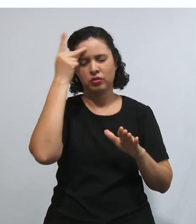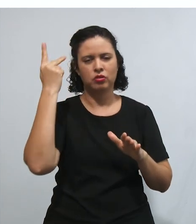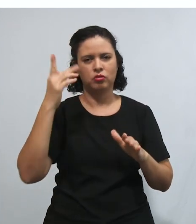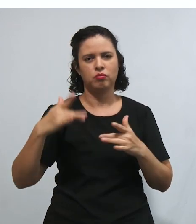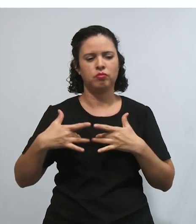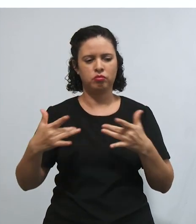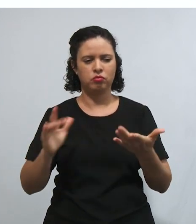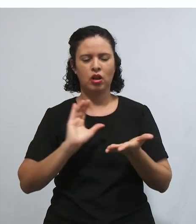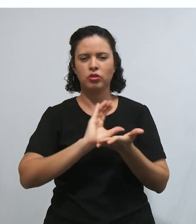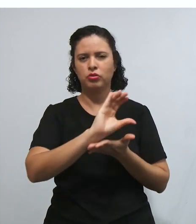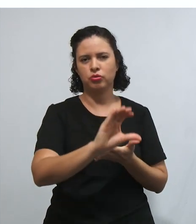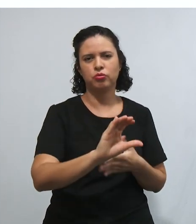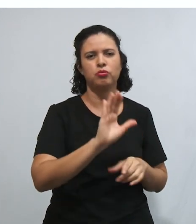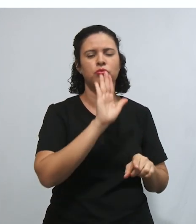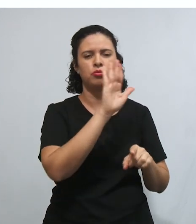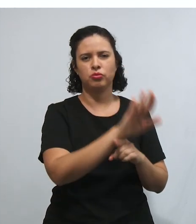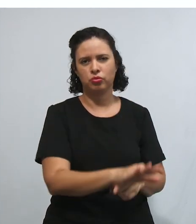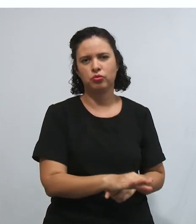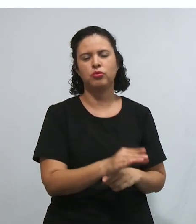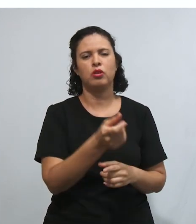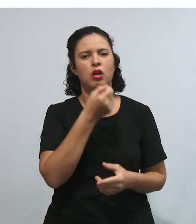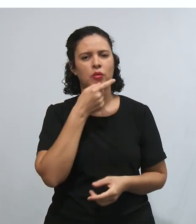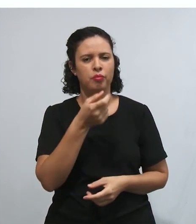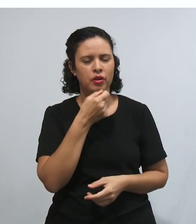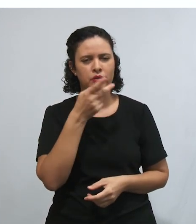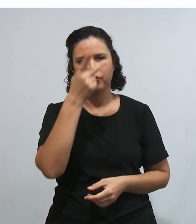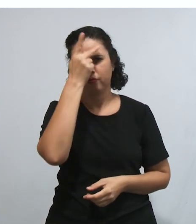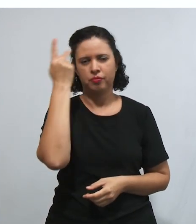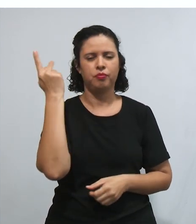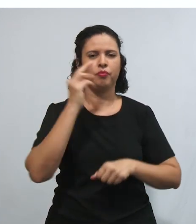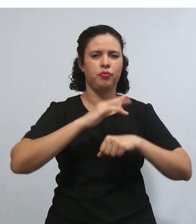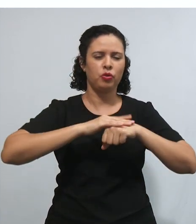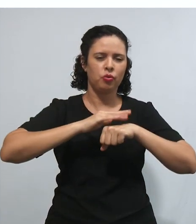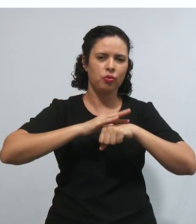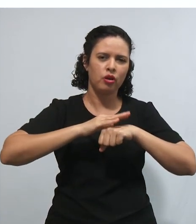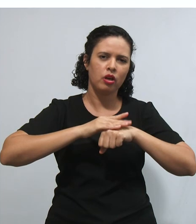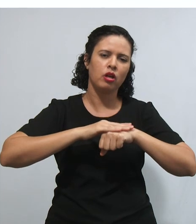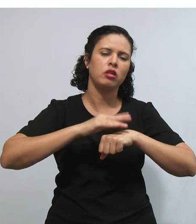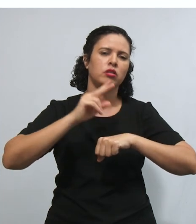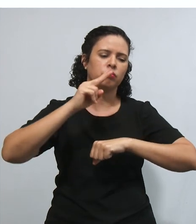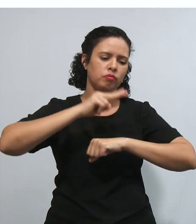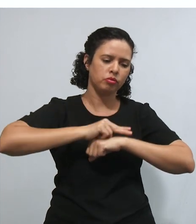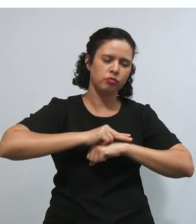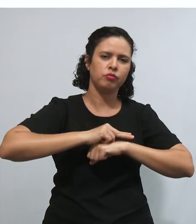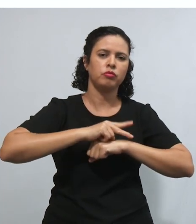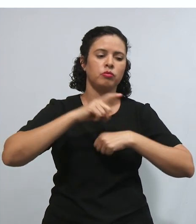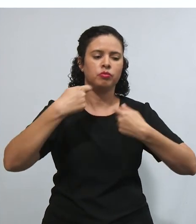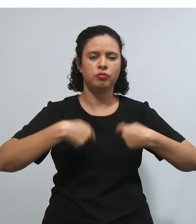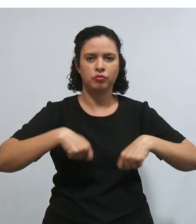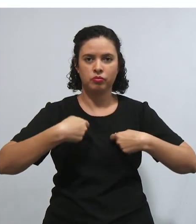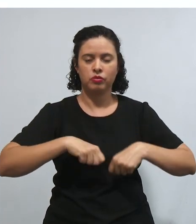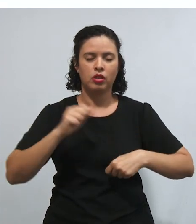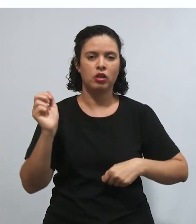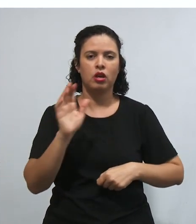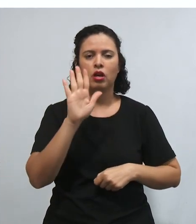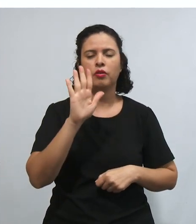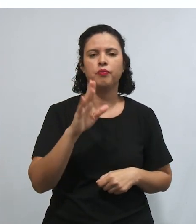determinado cantor doou não sei quantas doses do remédio para uma moça que estava numa situação de necessidade.